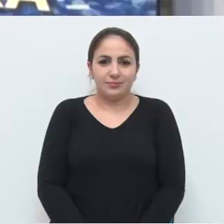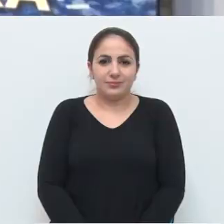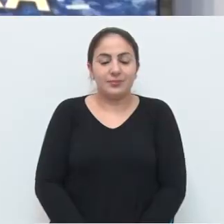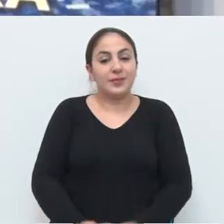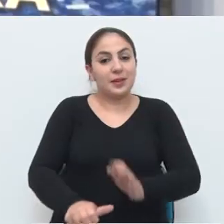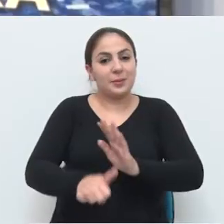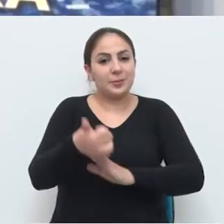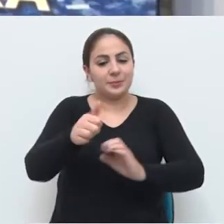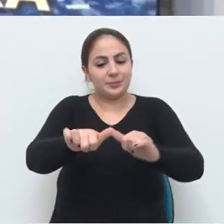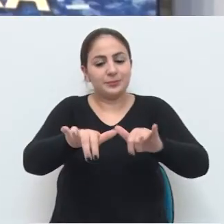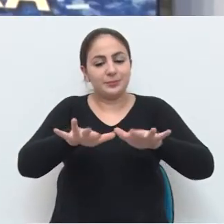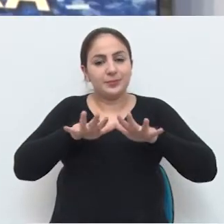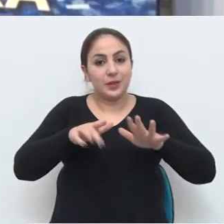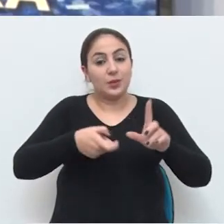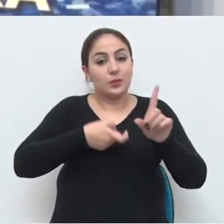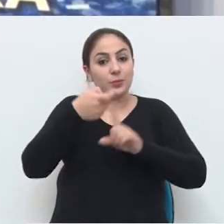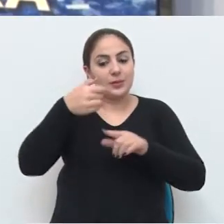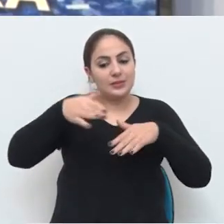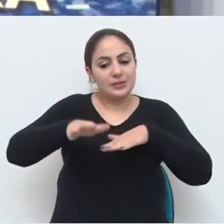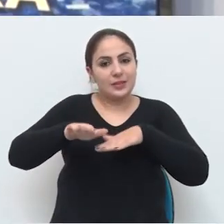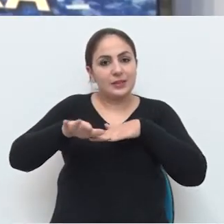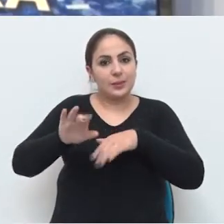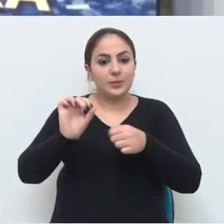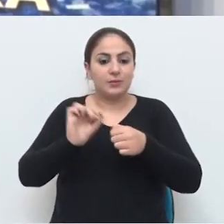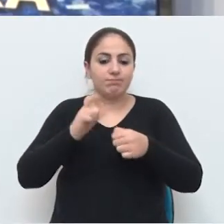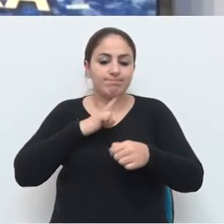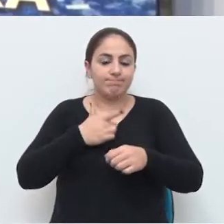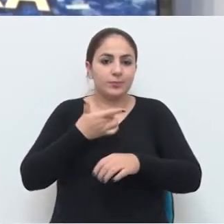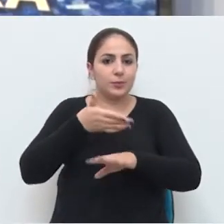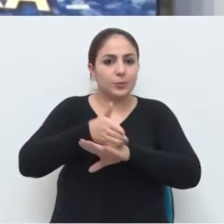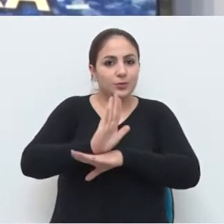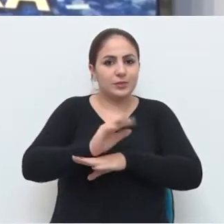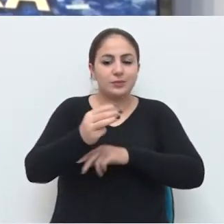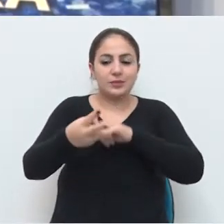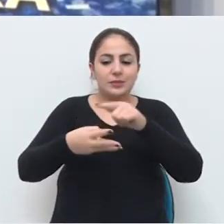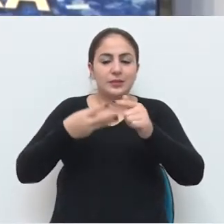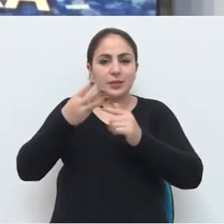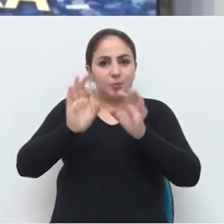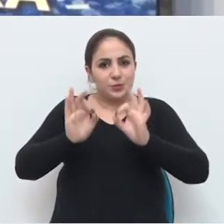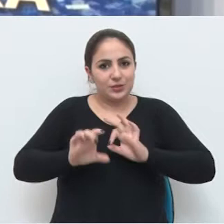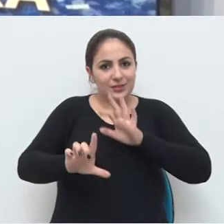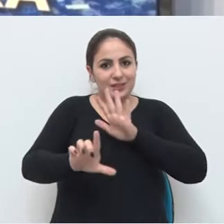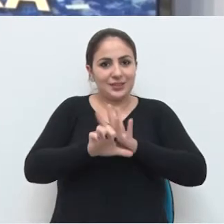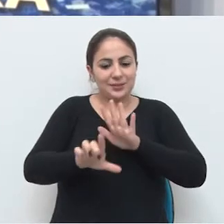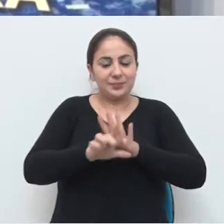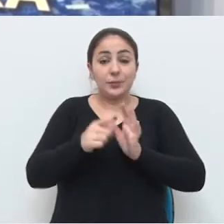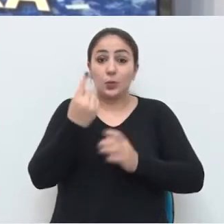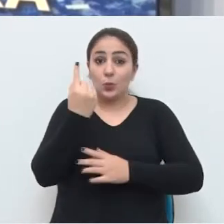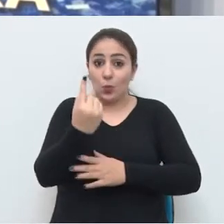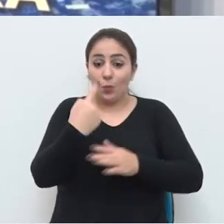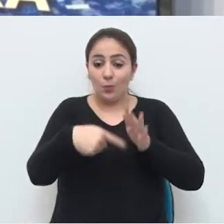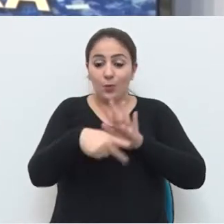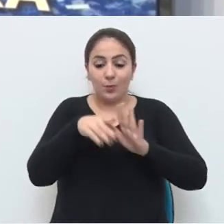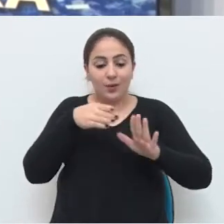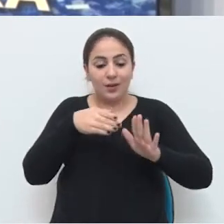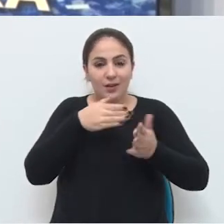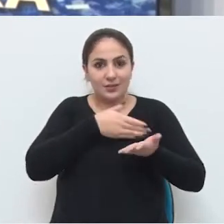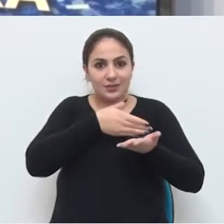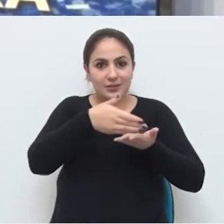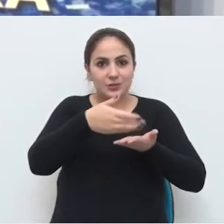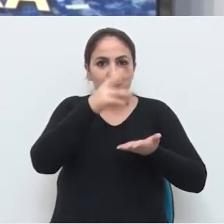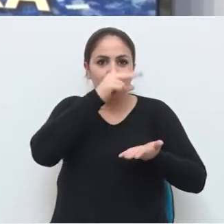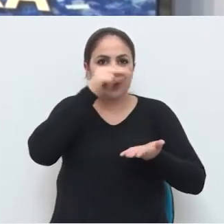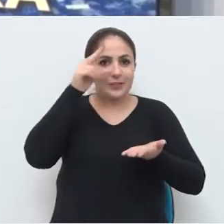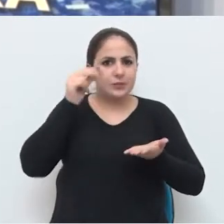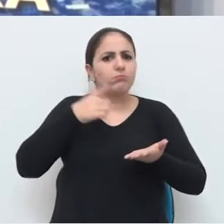A primeira sessão plenária do mês de setembro teve a aprovação de três projetos de lei. Um deles, que partiu do